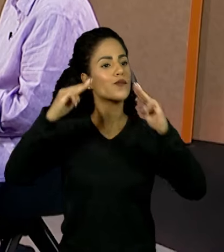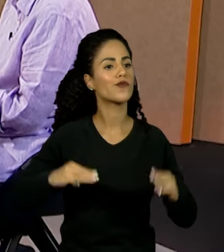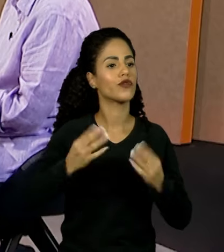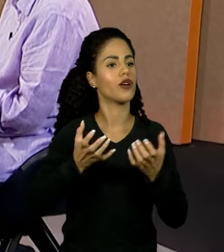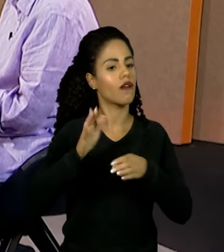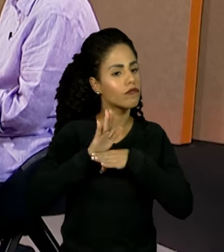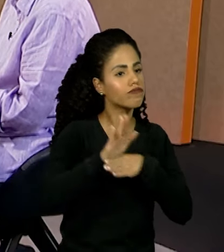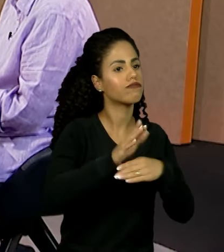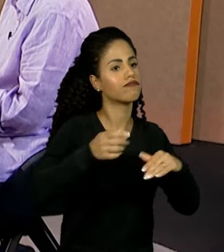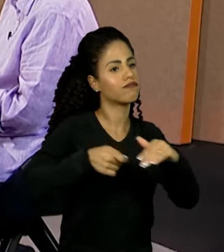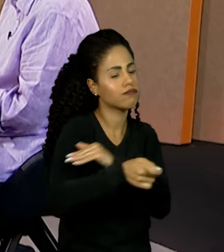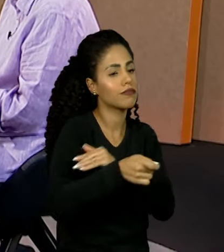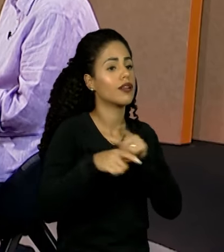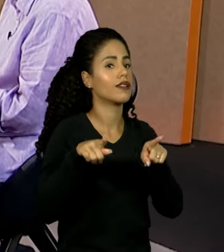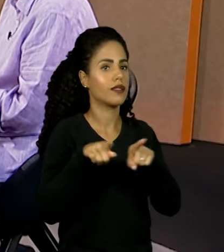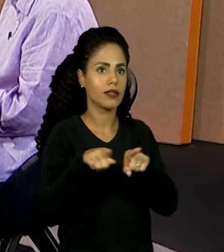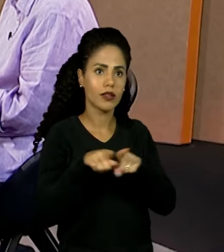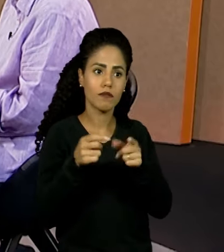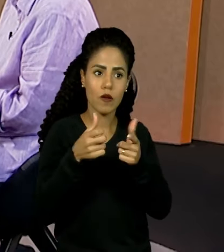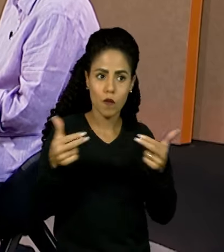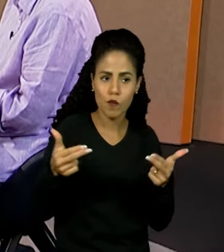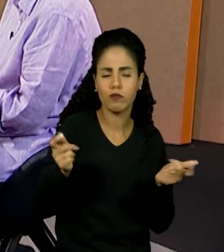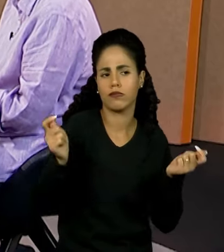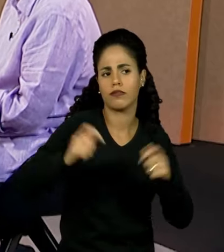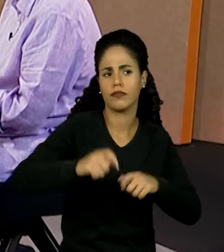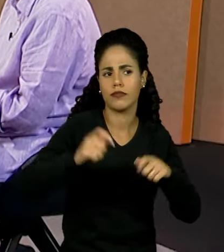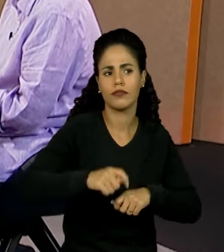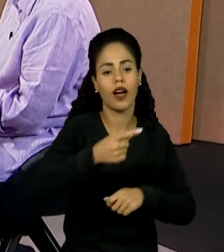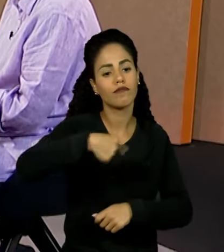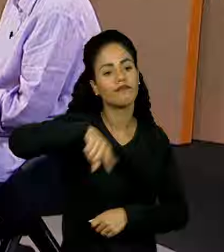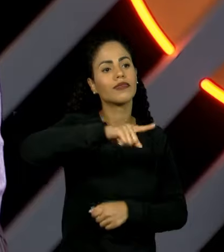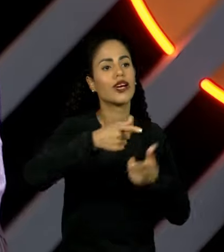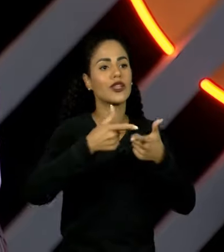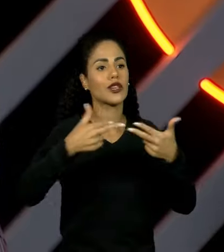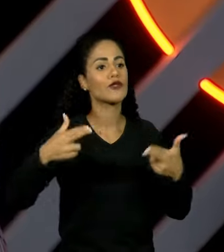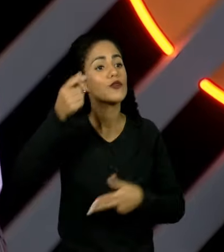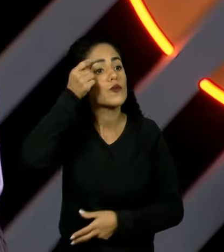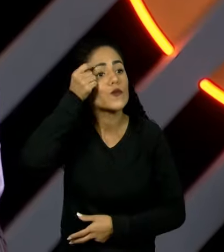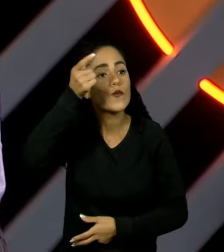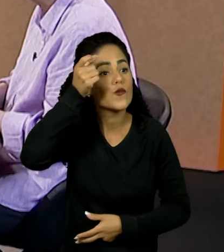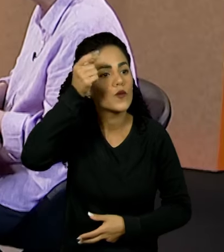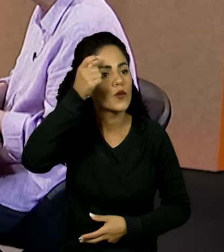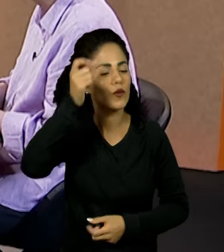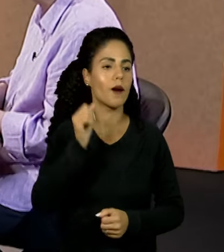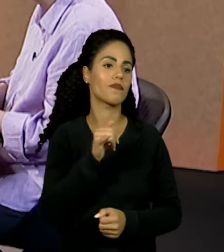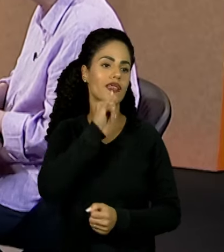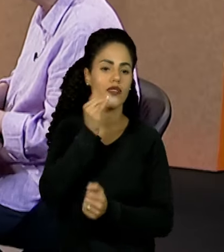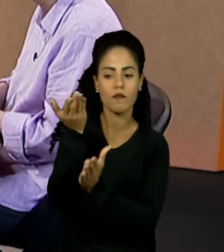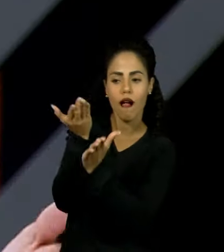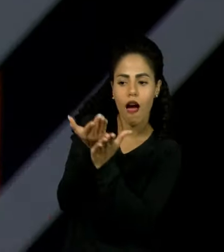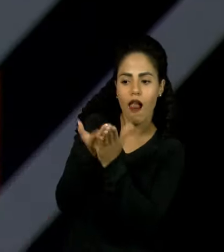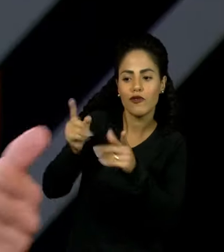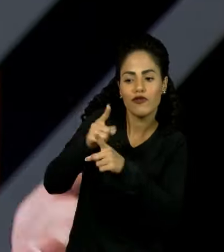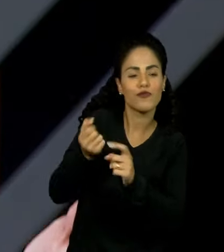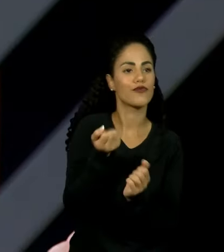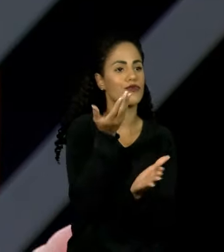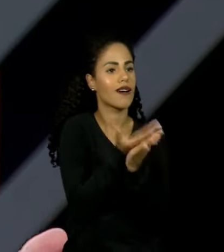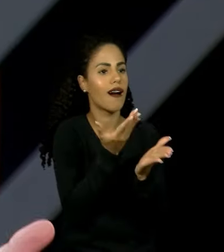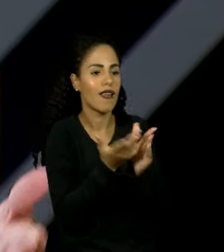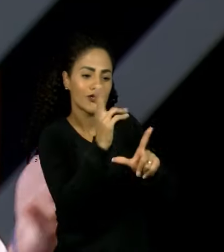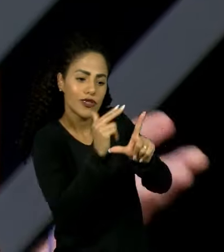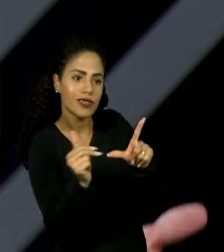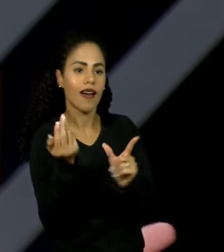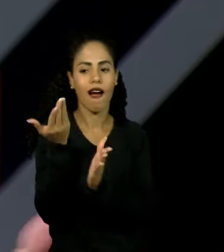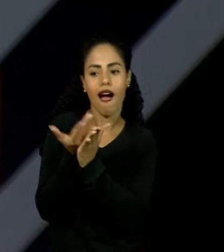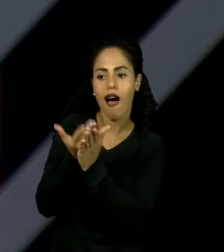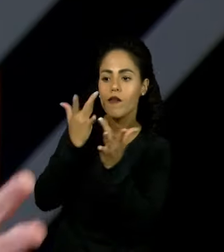como também como os próprios realizadores da atividade cultural, né? Então, fazer aulas de música, aulas de desenho, aulas de teatro,